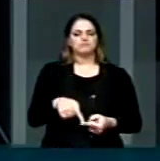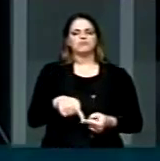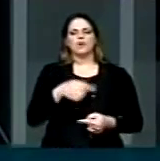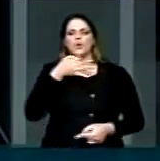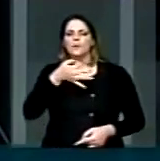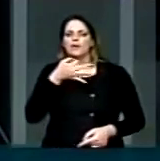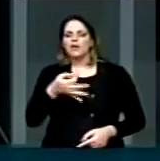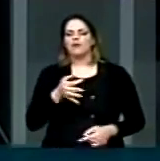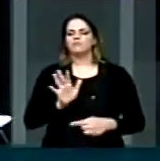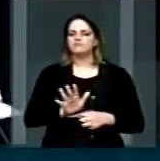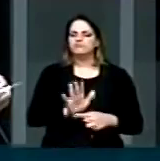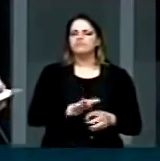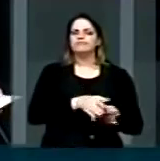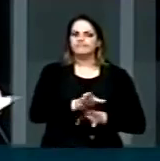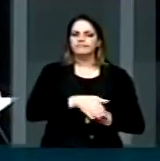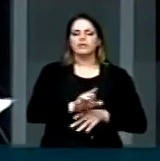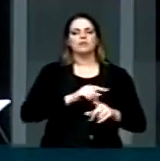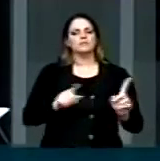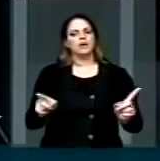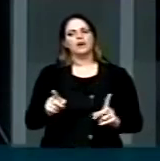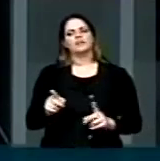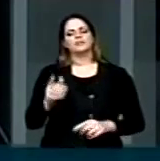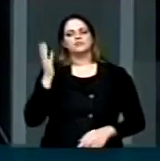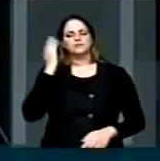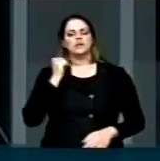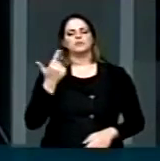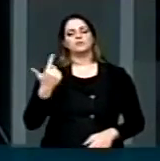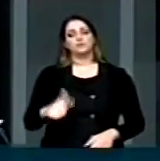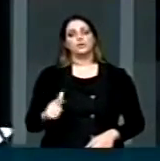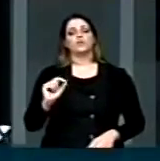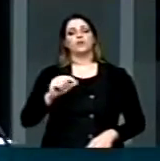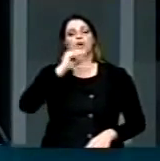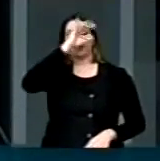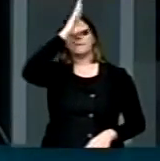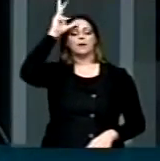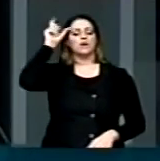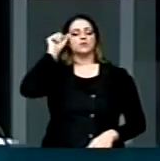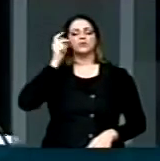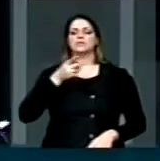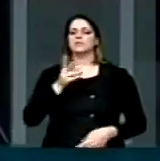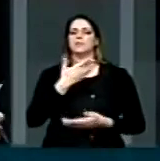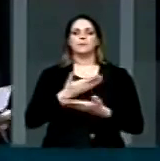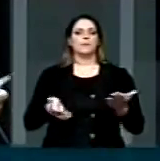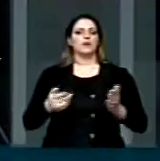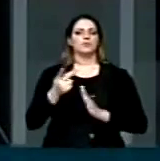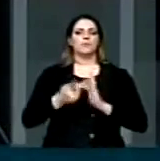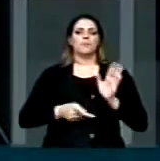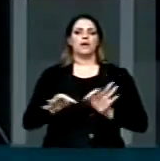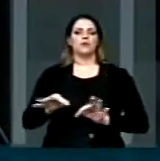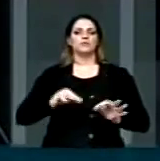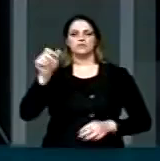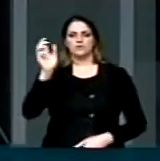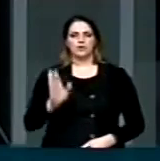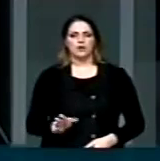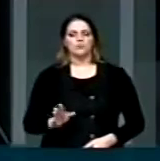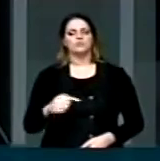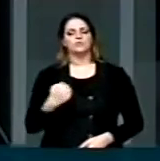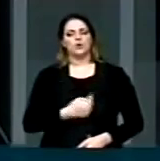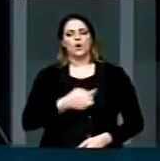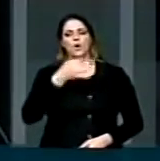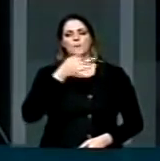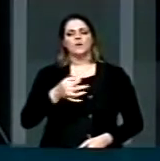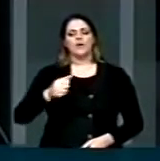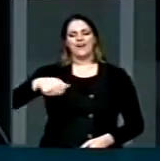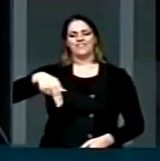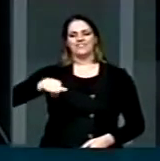sugestões. E, infelizmente, constatando mais uma vez que a Amazônia fica fora dos planos nacionais. E a gente sugere que a